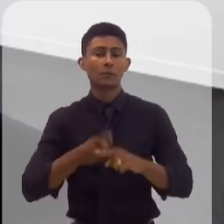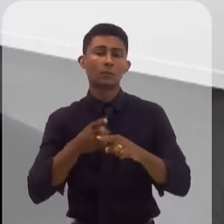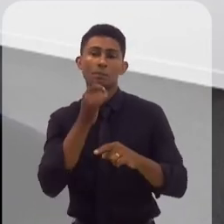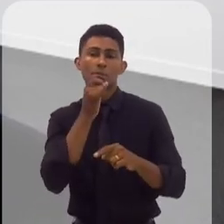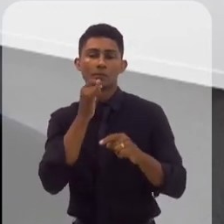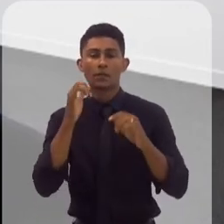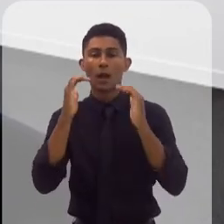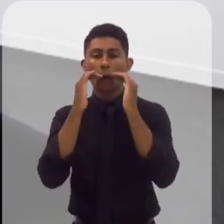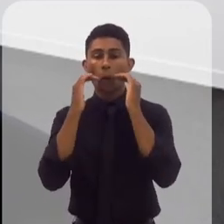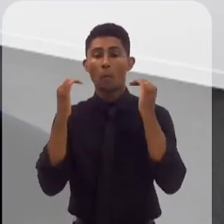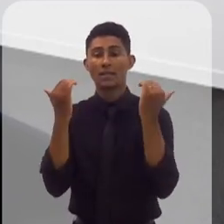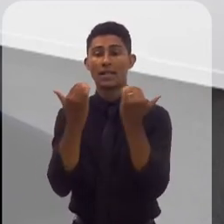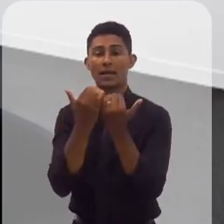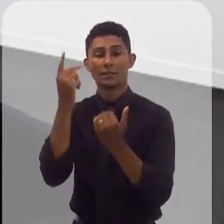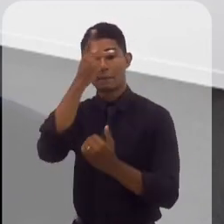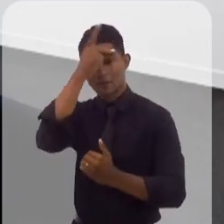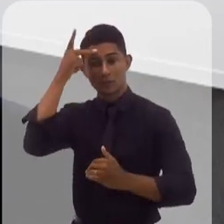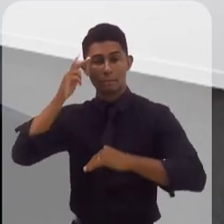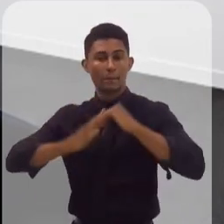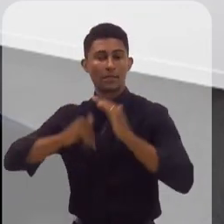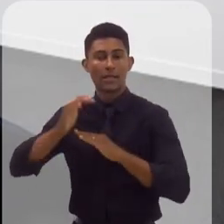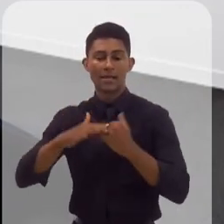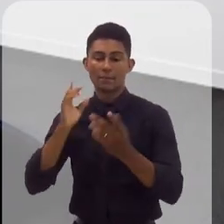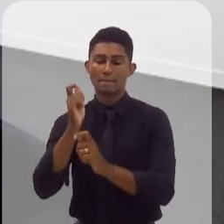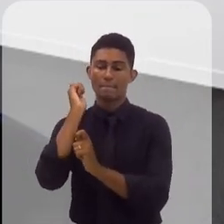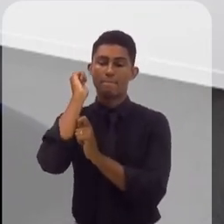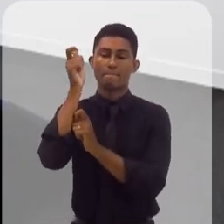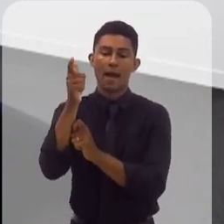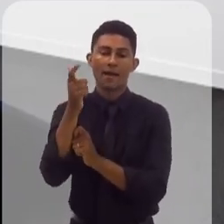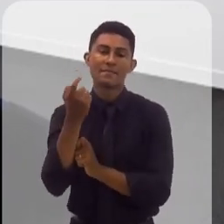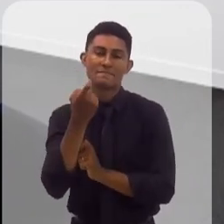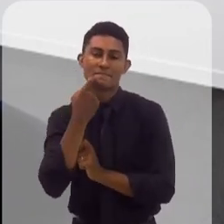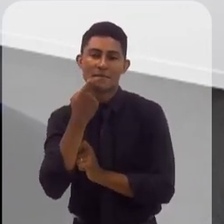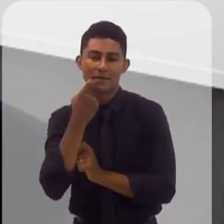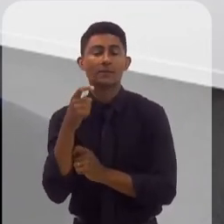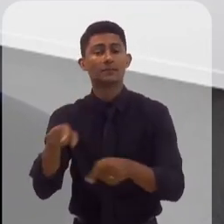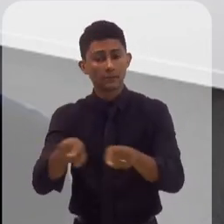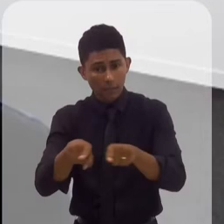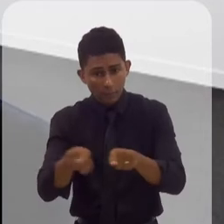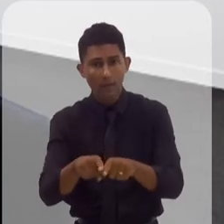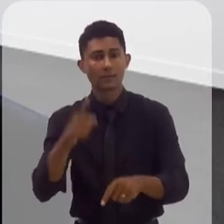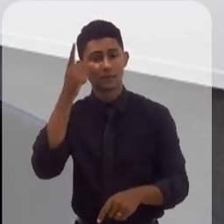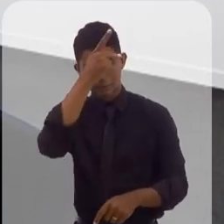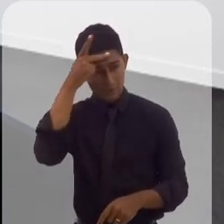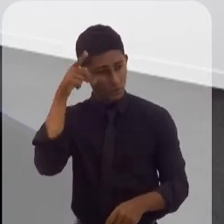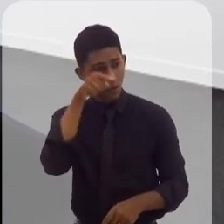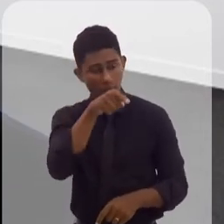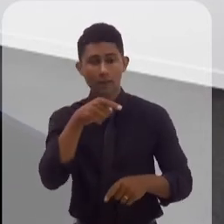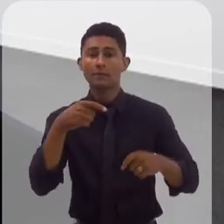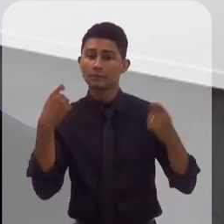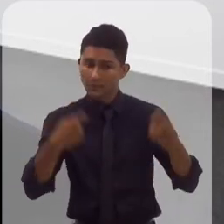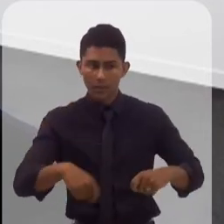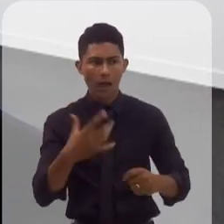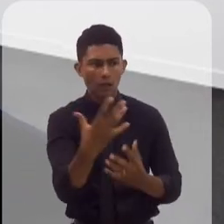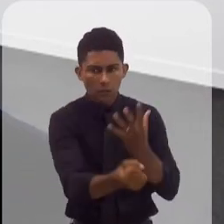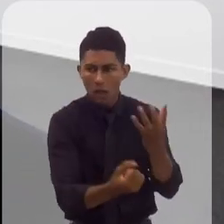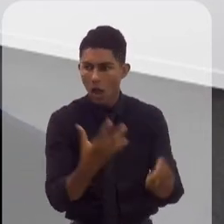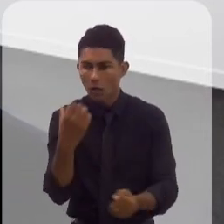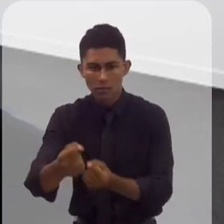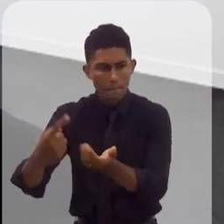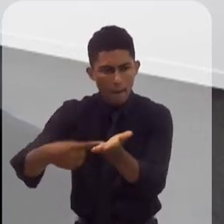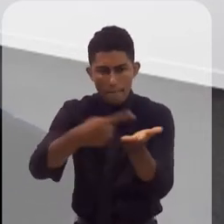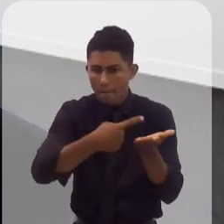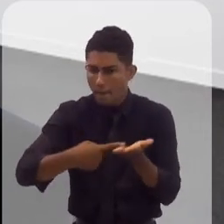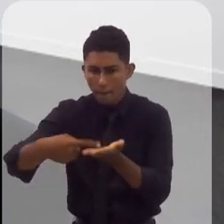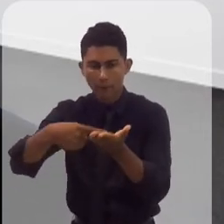comunidades, de pescadores, de toda a população que vive naquela região próxima aonde vai se instalar a